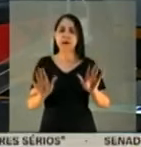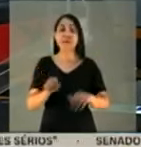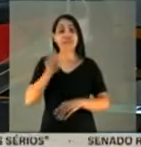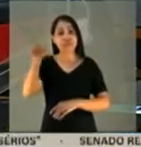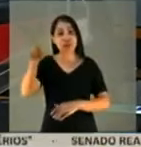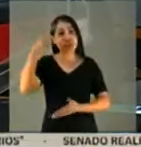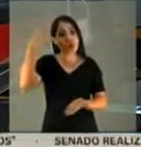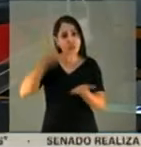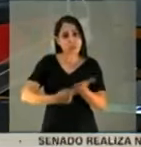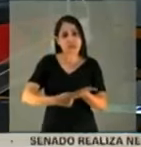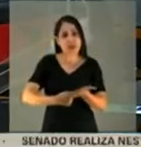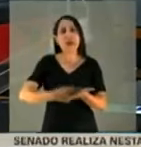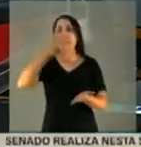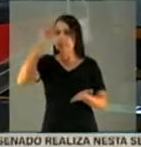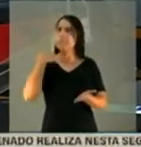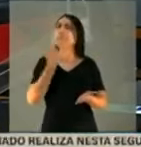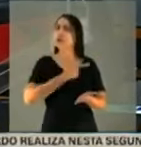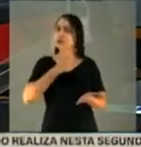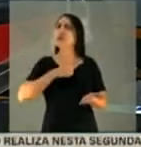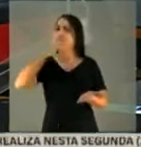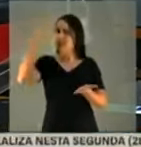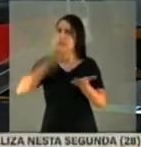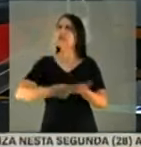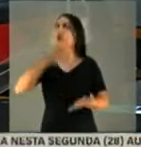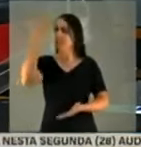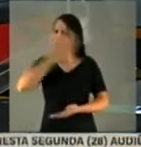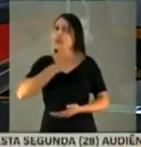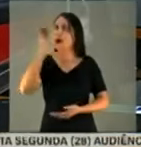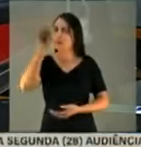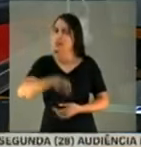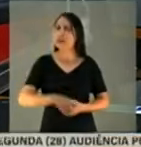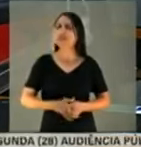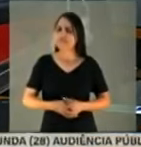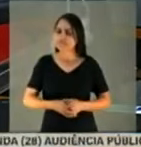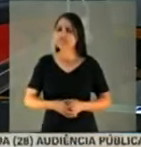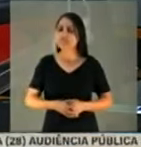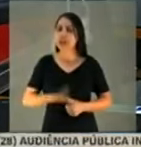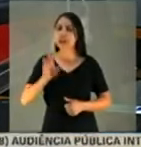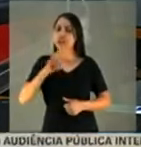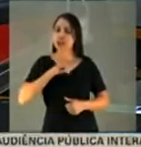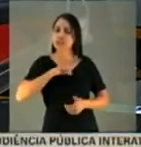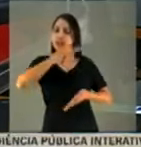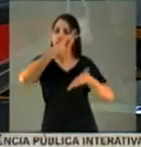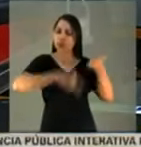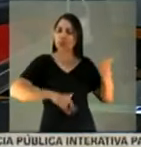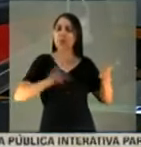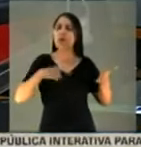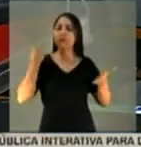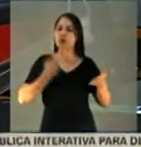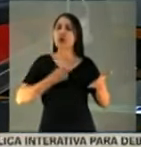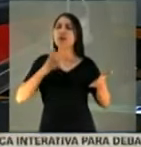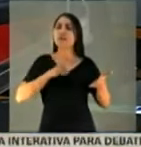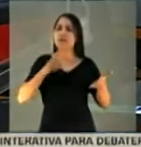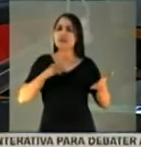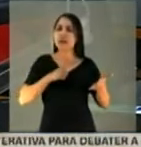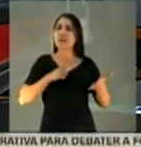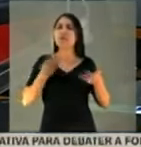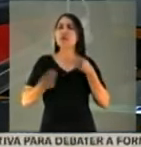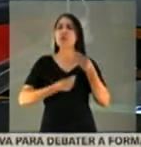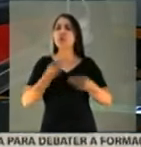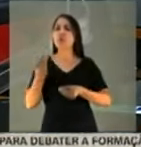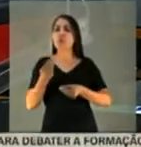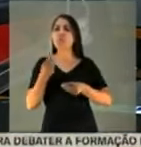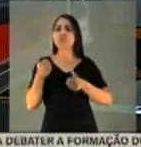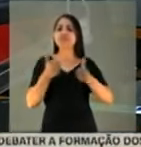não tem como provar, mas nós temos. Nós já temos indícios, nós já temos documentos e nós temos como rastrear.